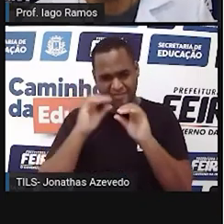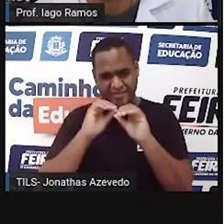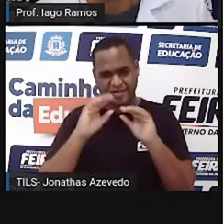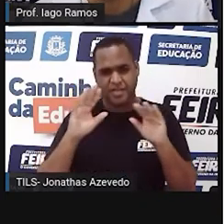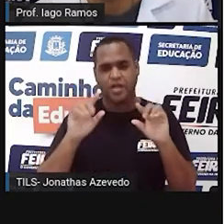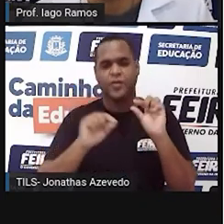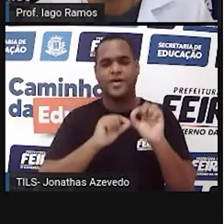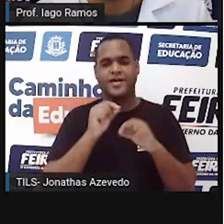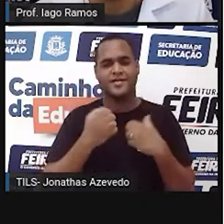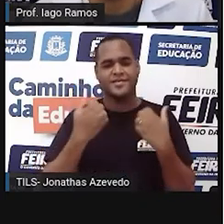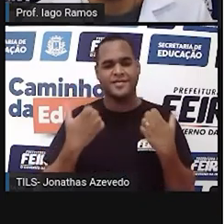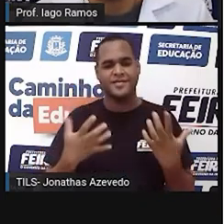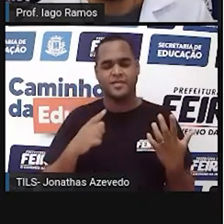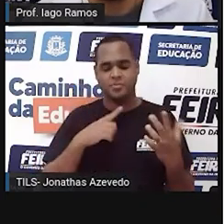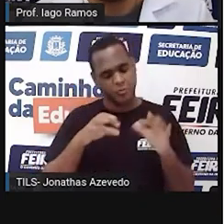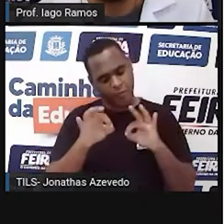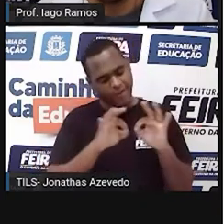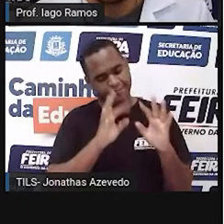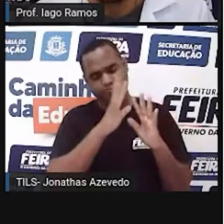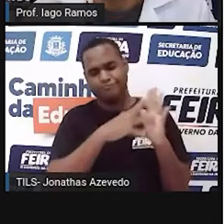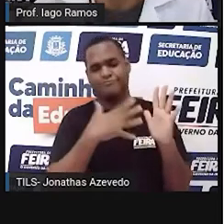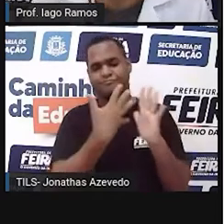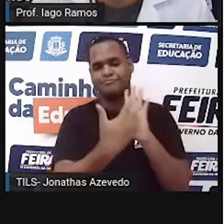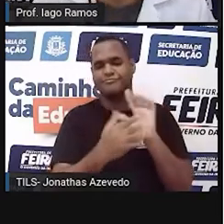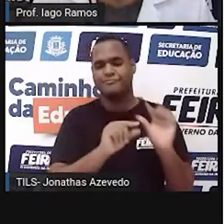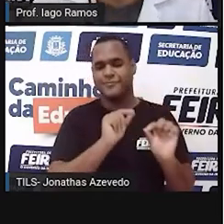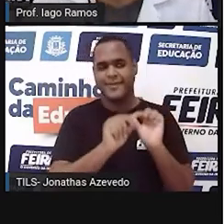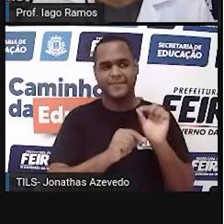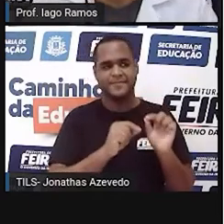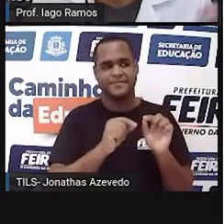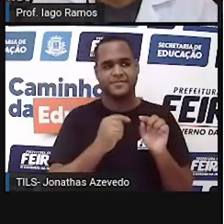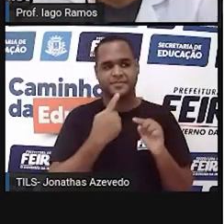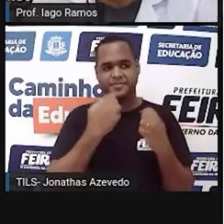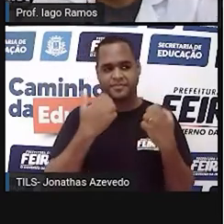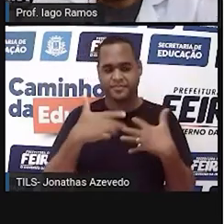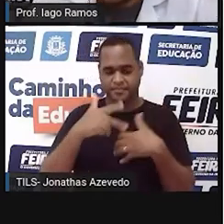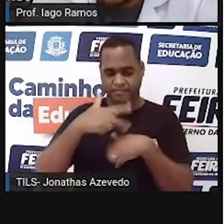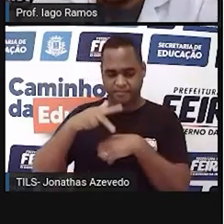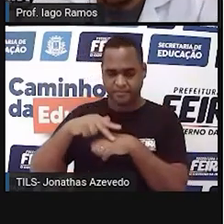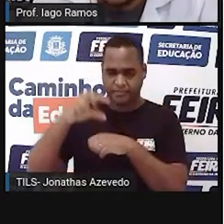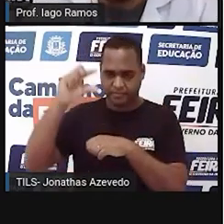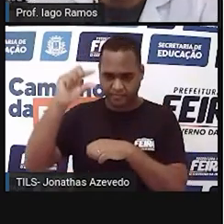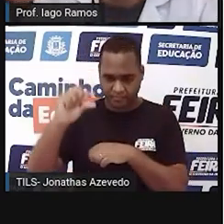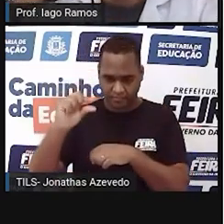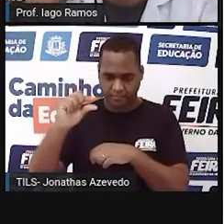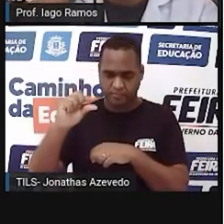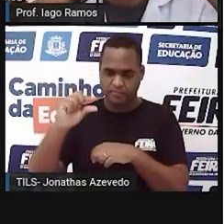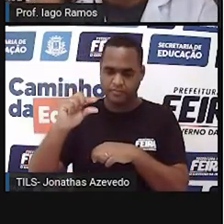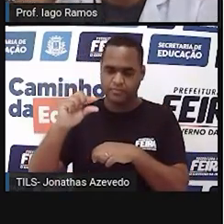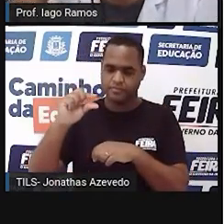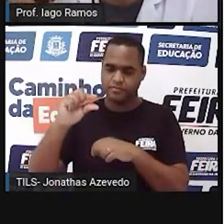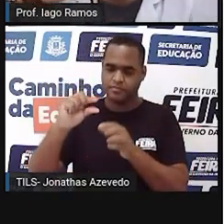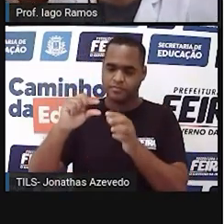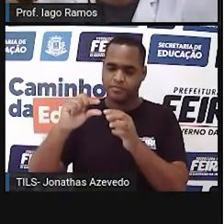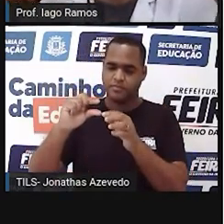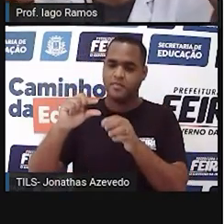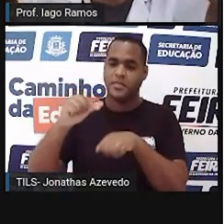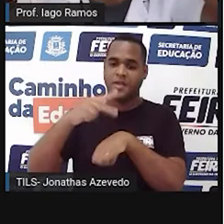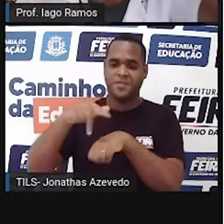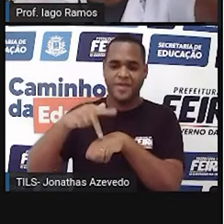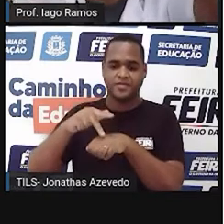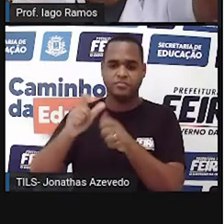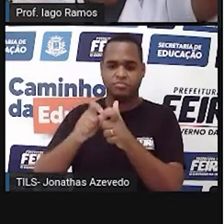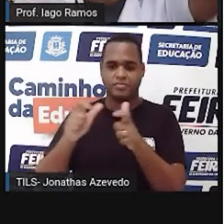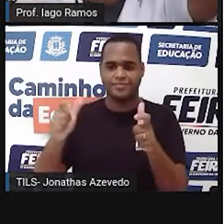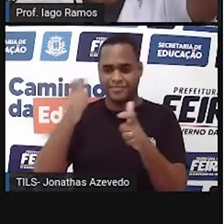está em ordem crescente. Porque ela vai do país menorzinho, vai aumentando os